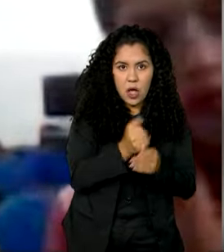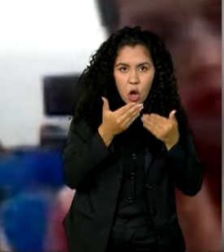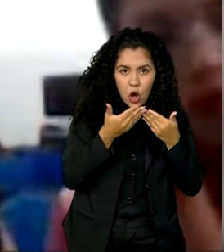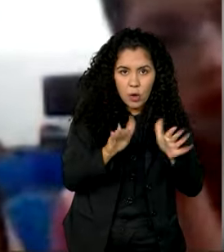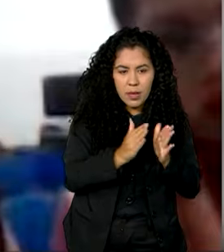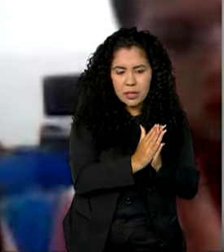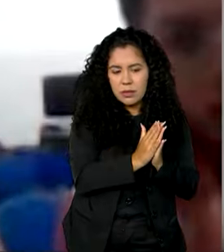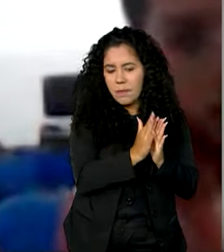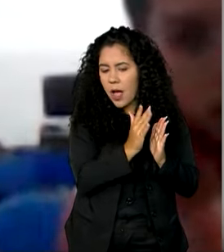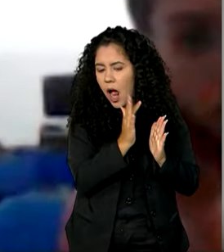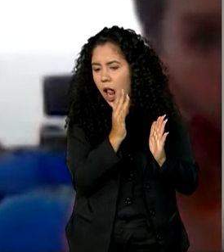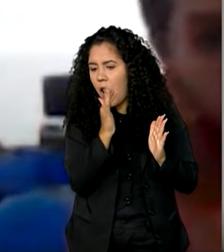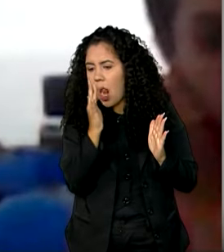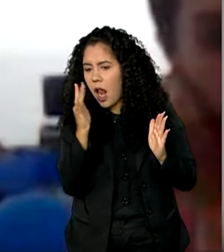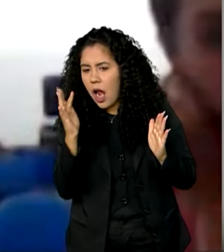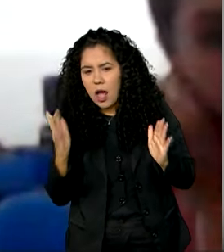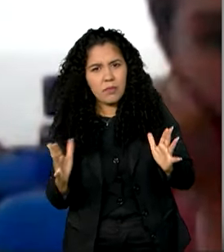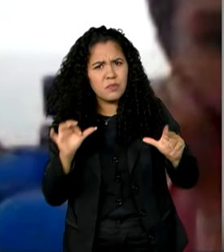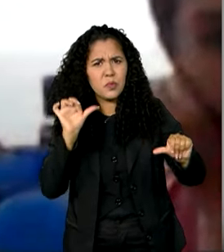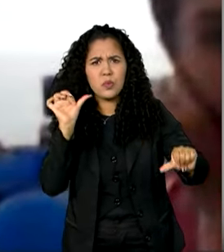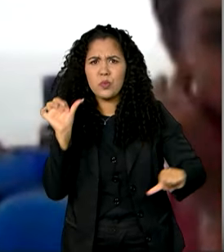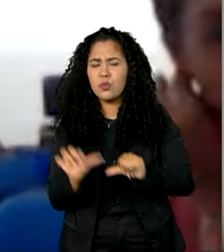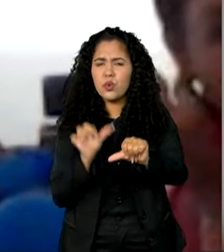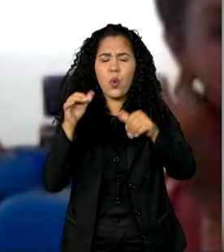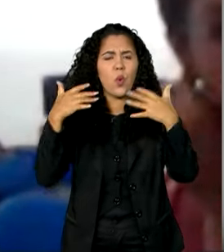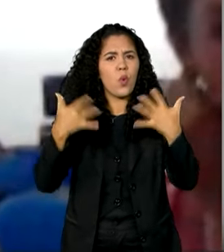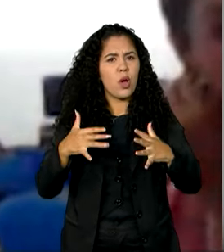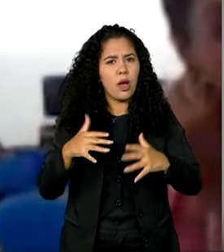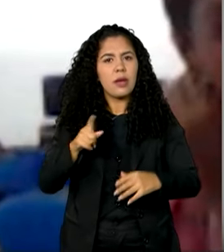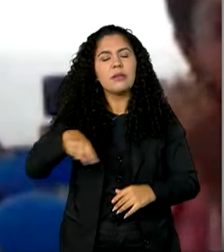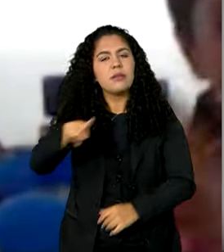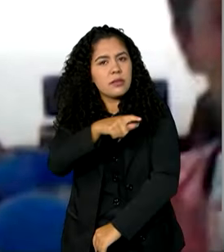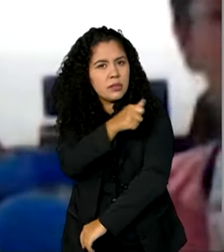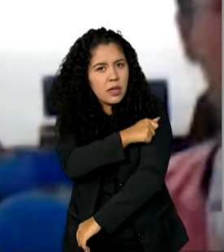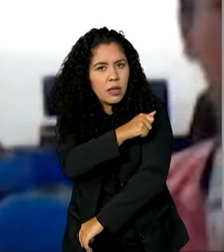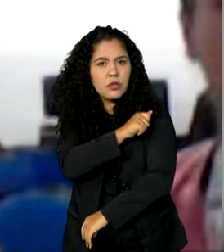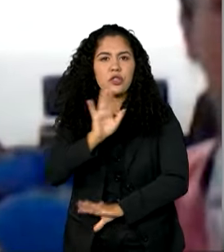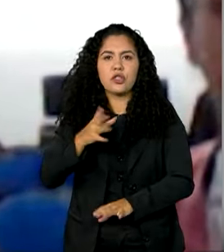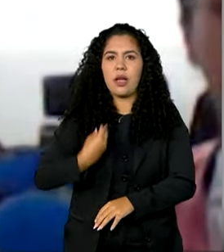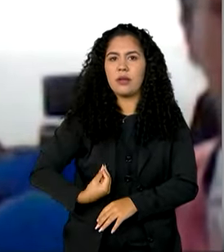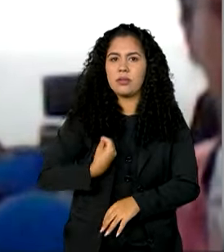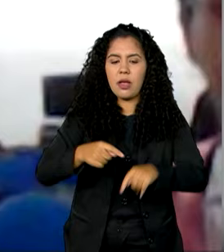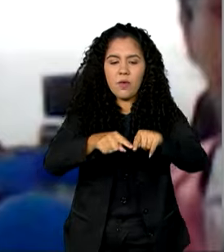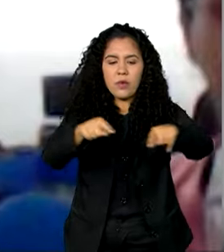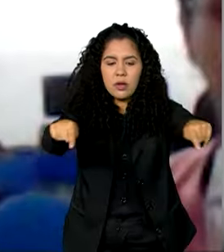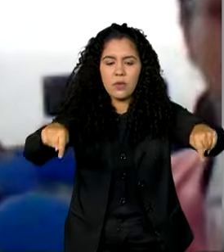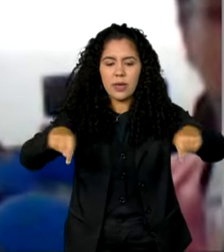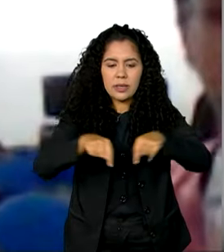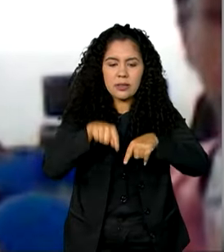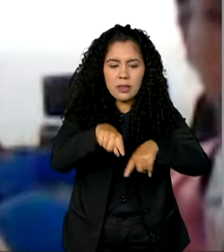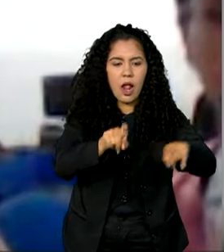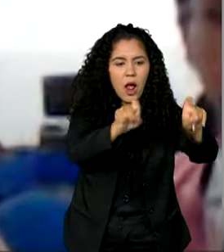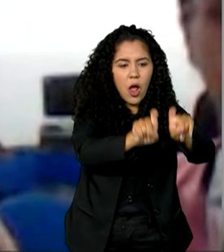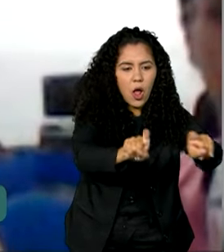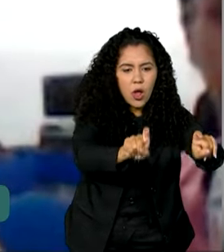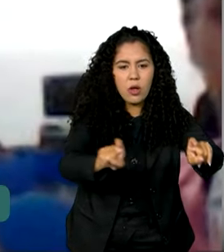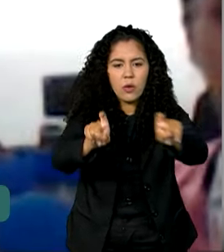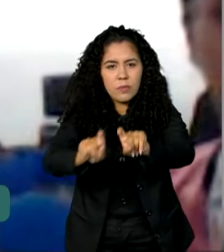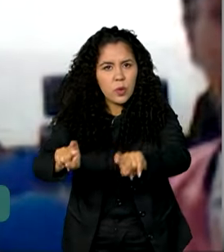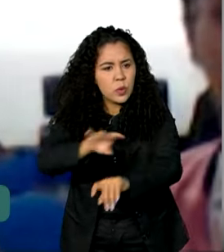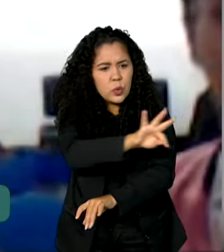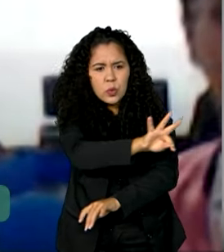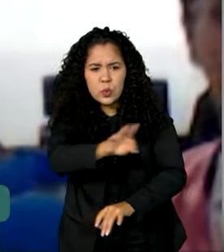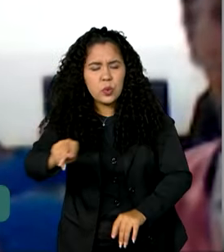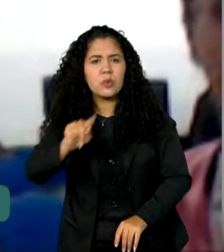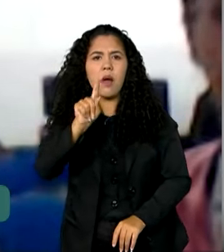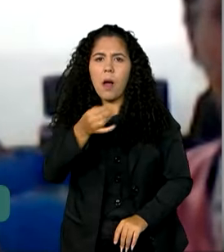Então, eles já estavam em um laboratório diferente, todas as máquinas geram máquinas boas. Aí